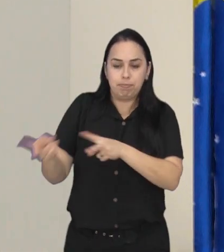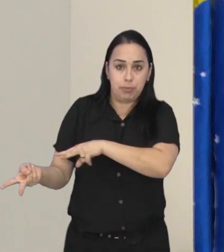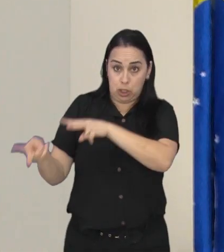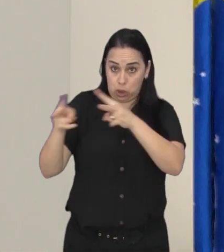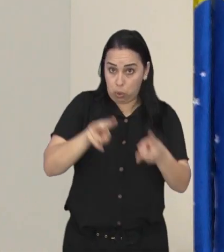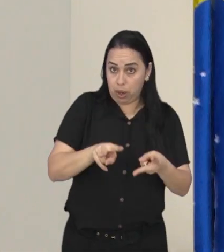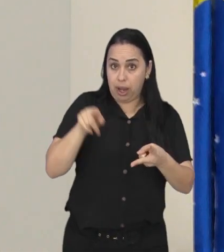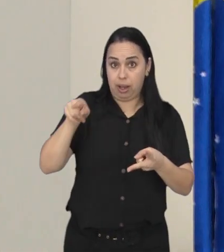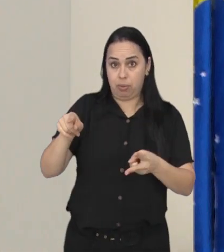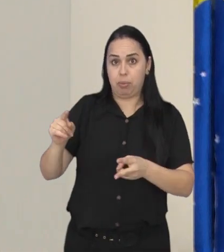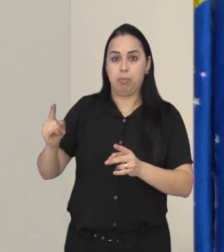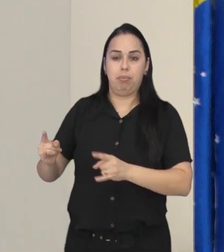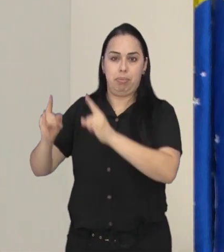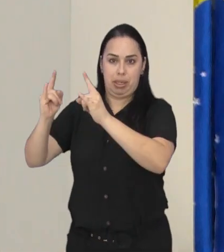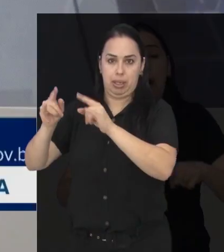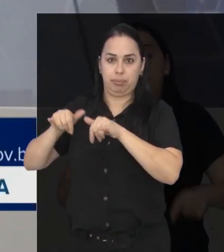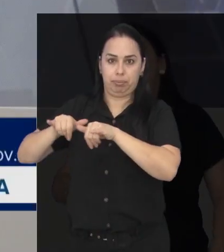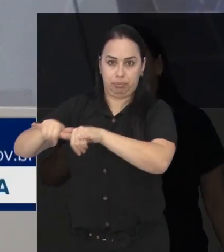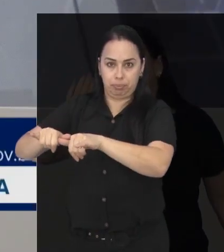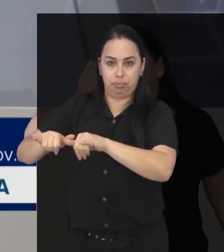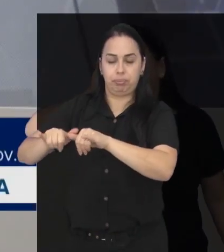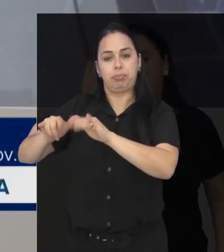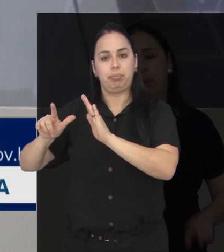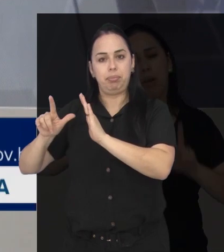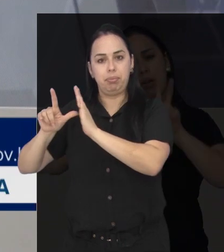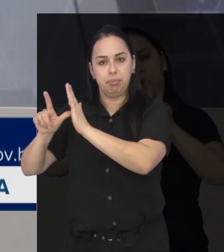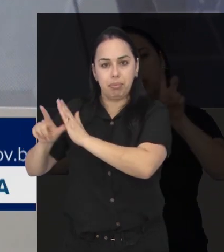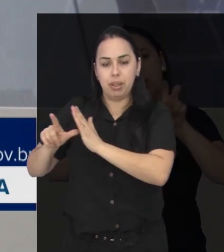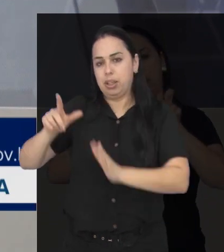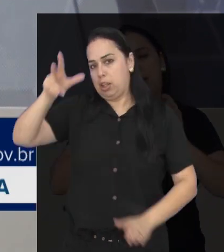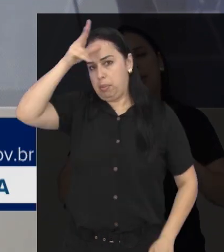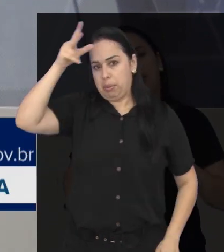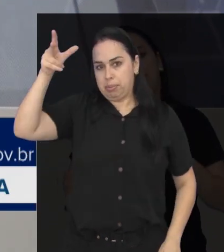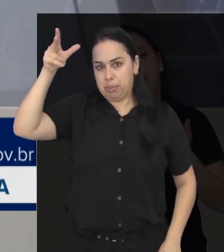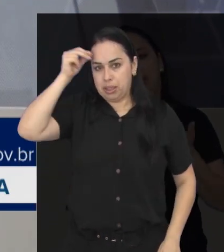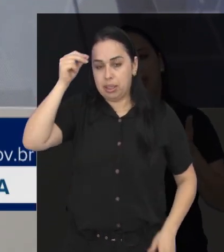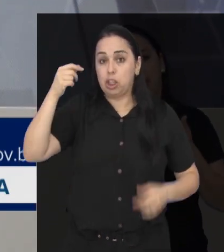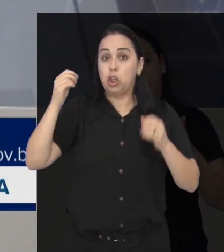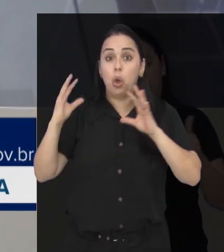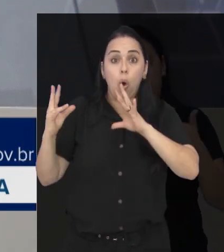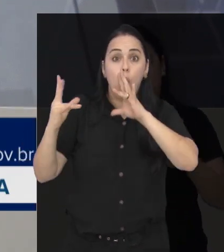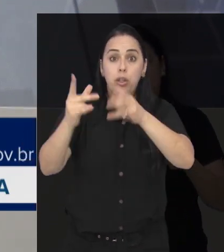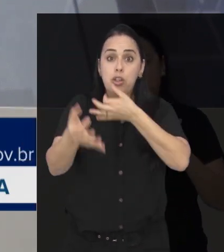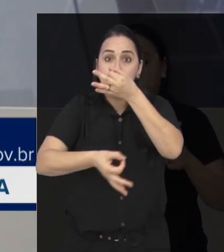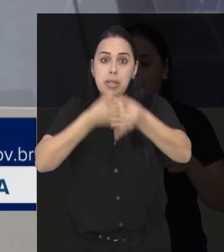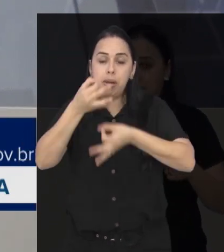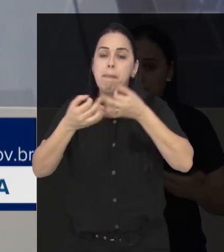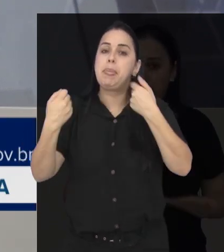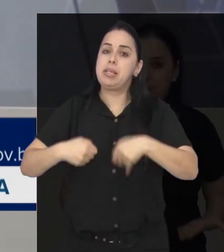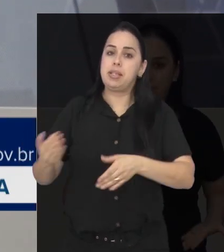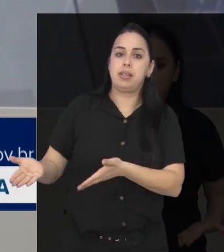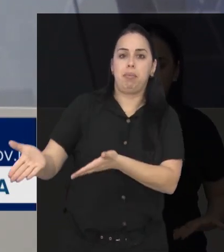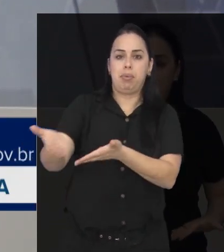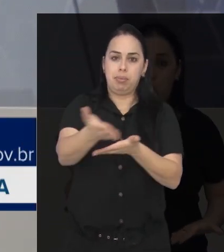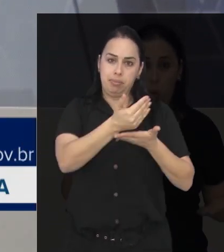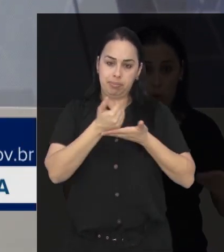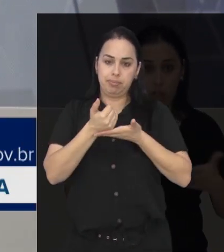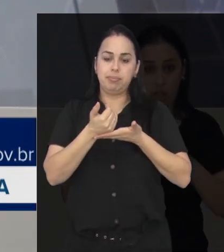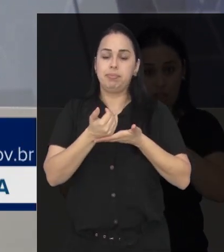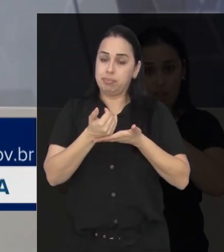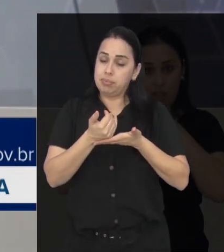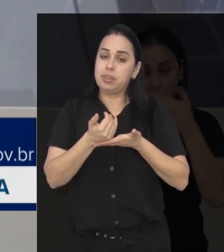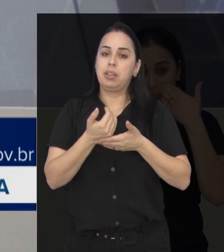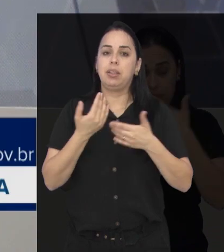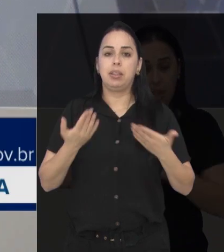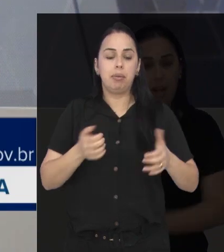municipal. Segundo o vereador, todos os setores deveriam ser ouvidos, incluindo os permissionários. Ainda sobre a participação popular,